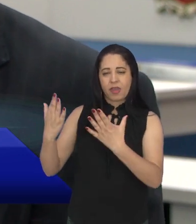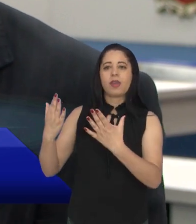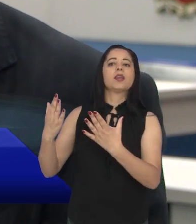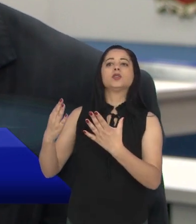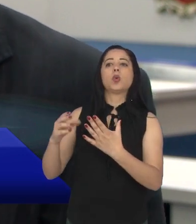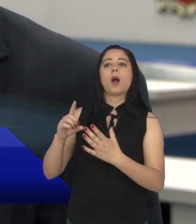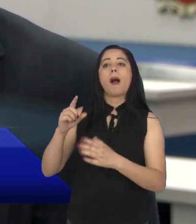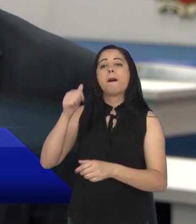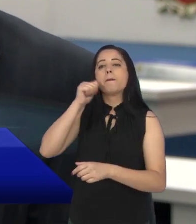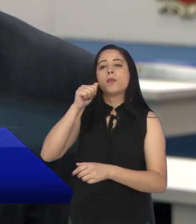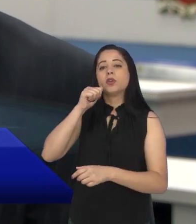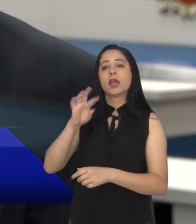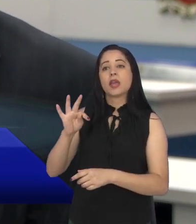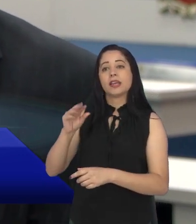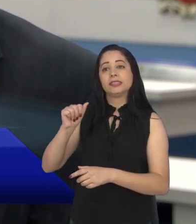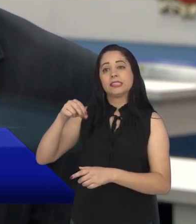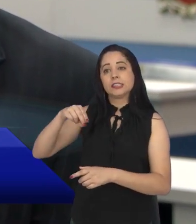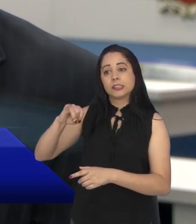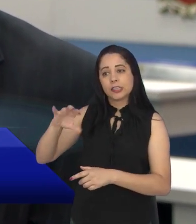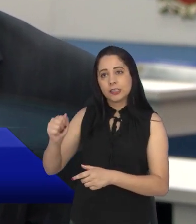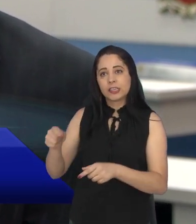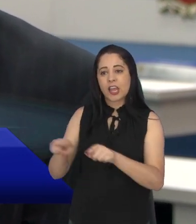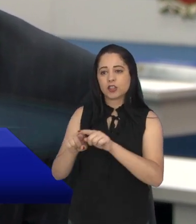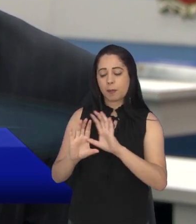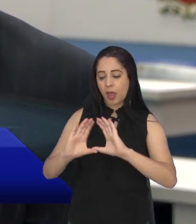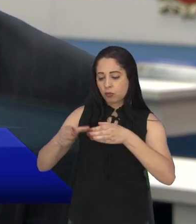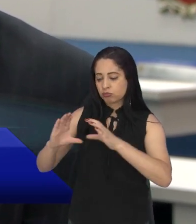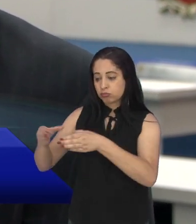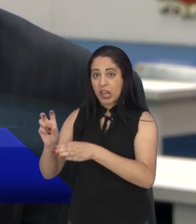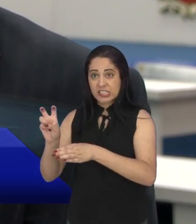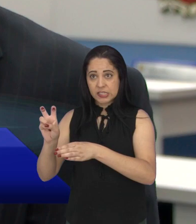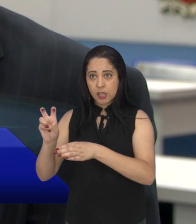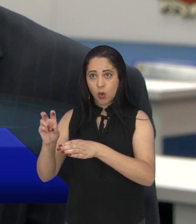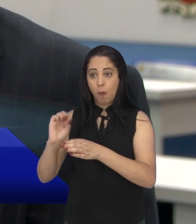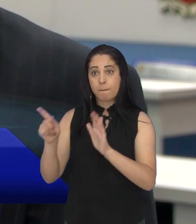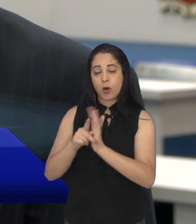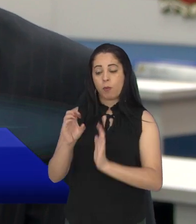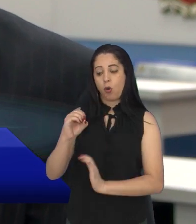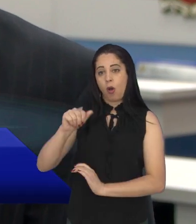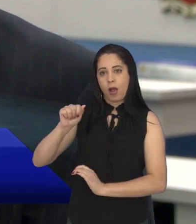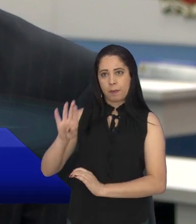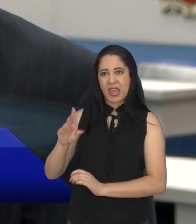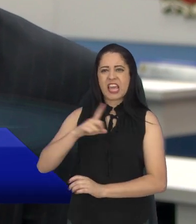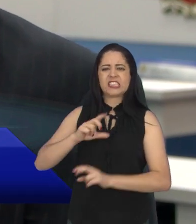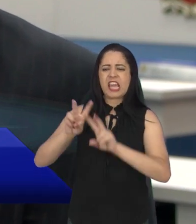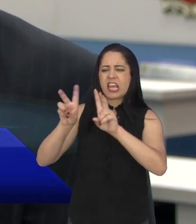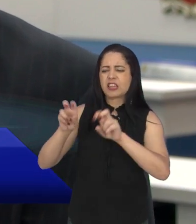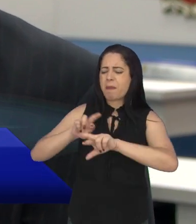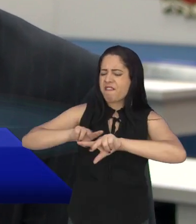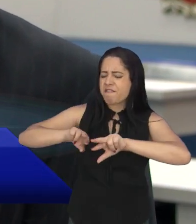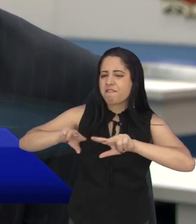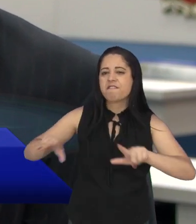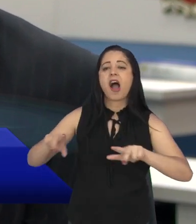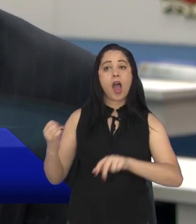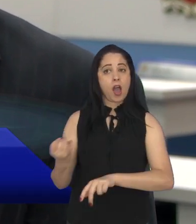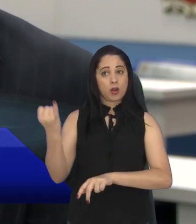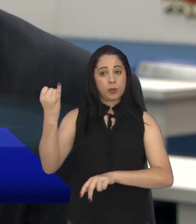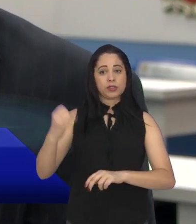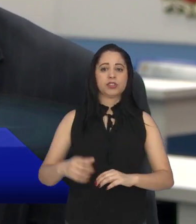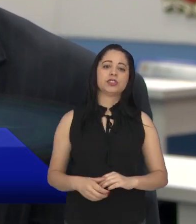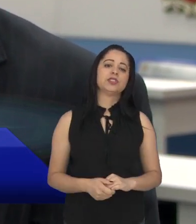Tânia Alckmin e por mais cinco comissões da OAB. E nós vamos tratar de vários temas importantes.